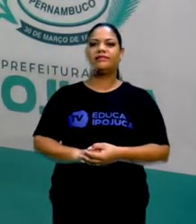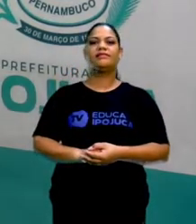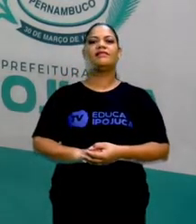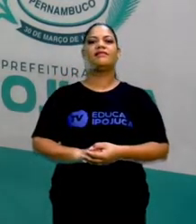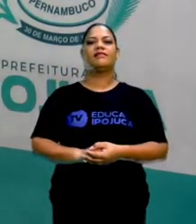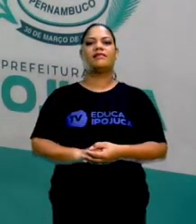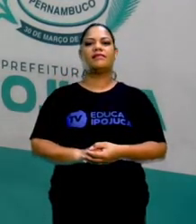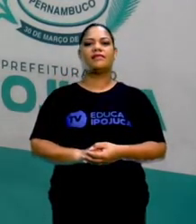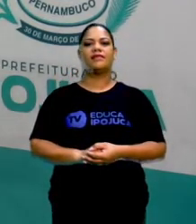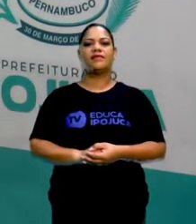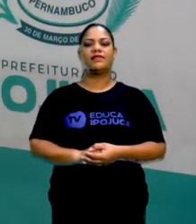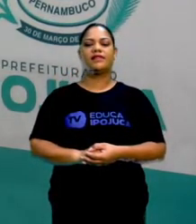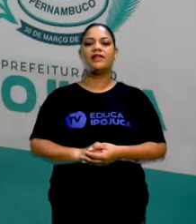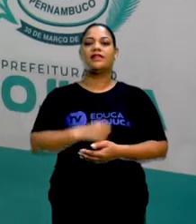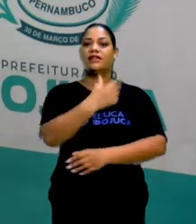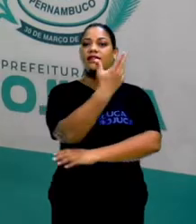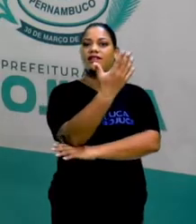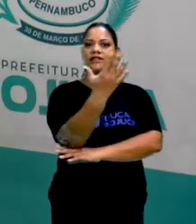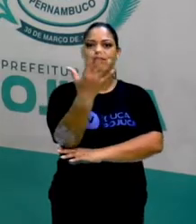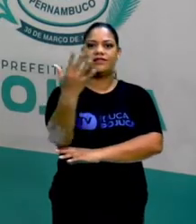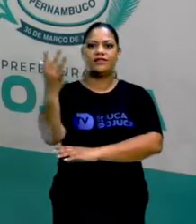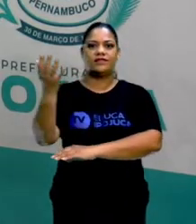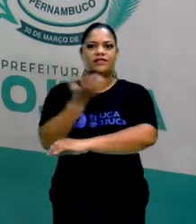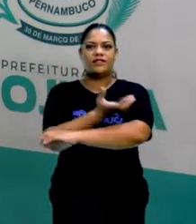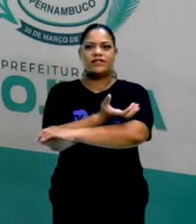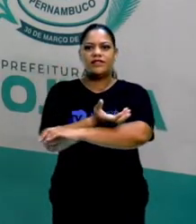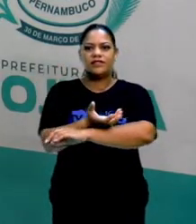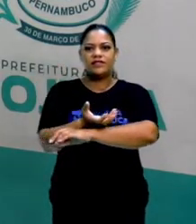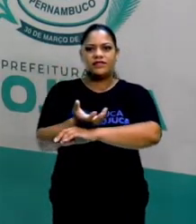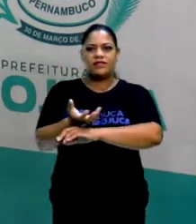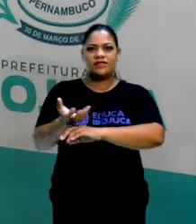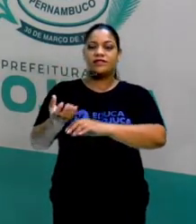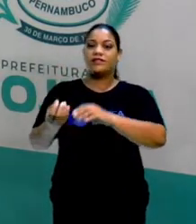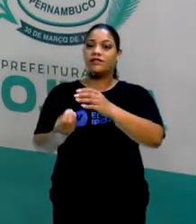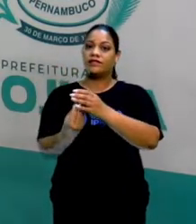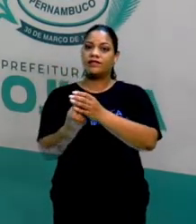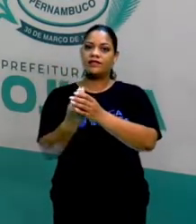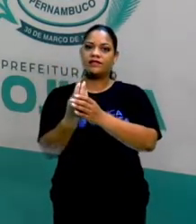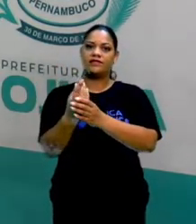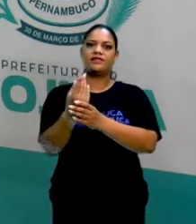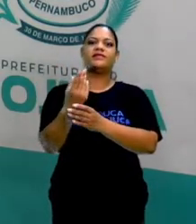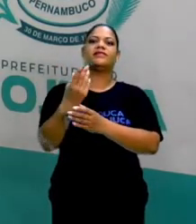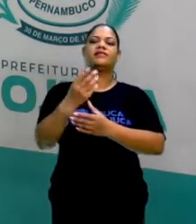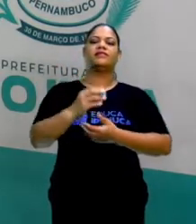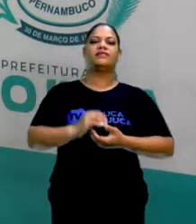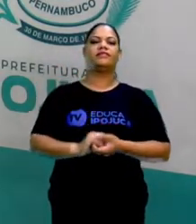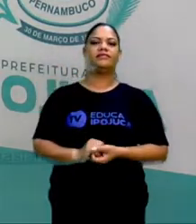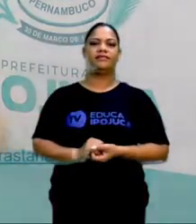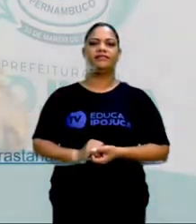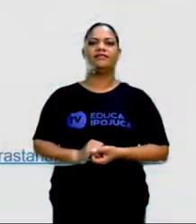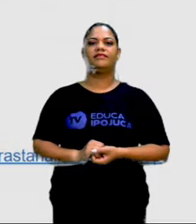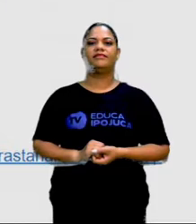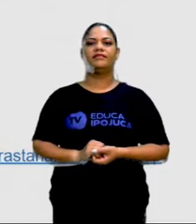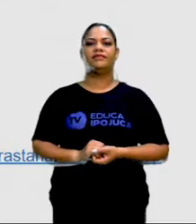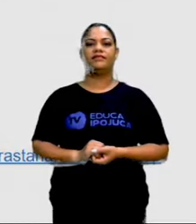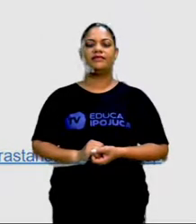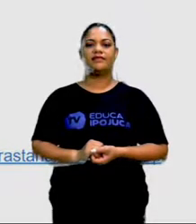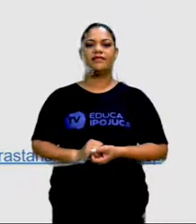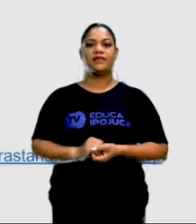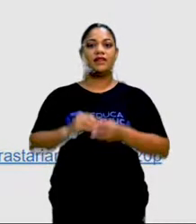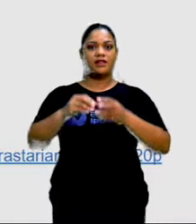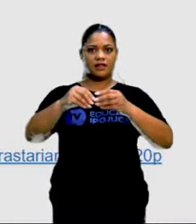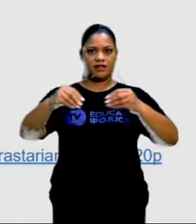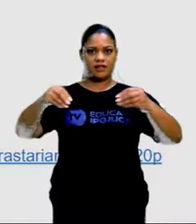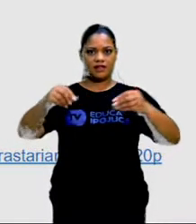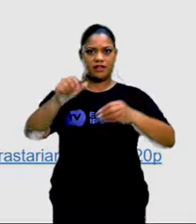conta com as florestas, as vegetações, as plantações. Vamos ver aqui. O solo